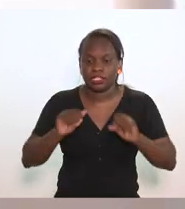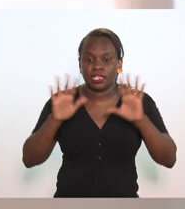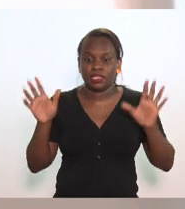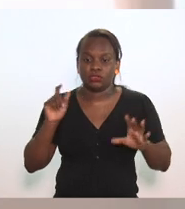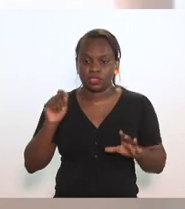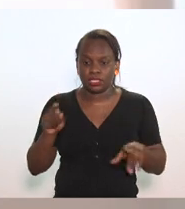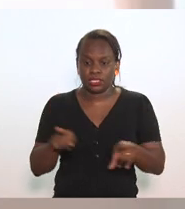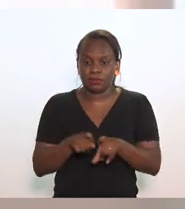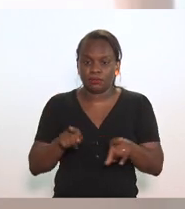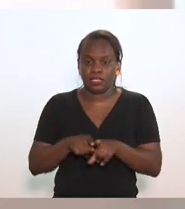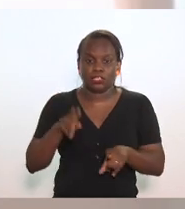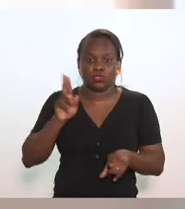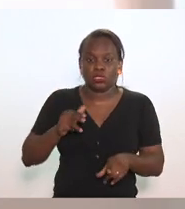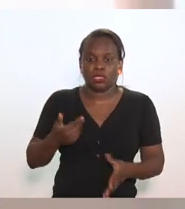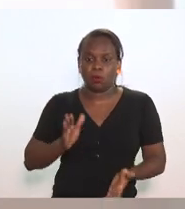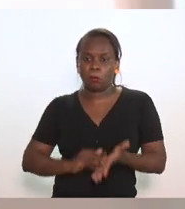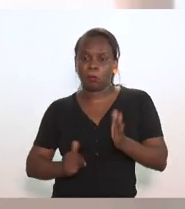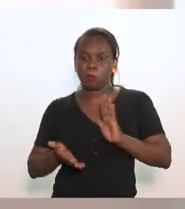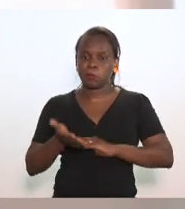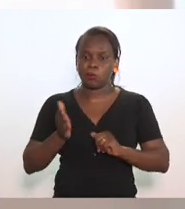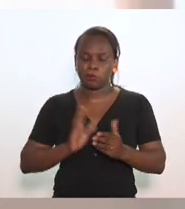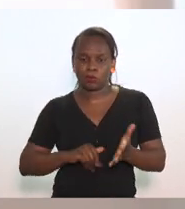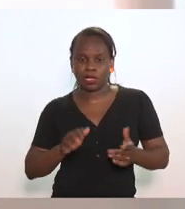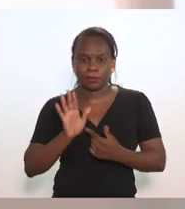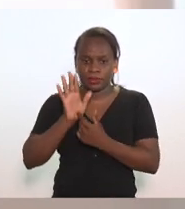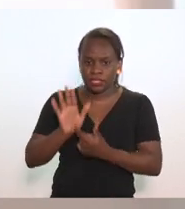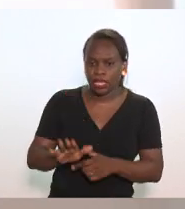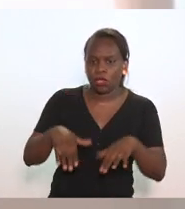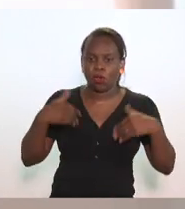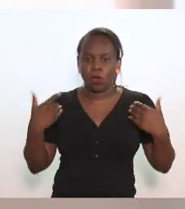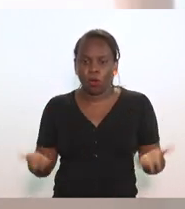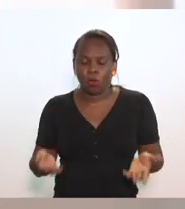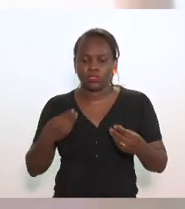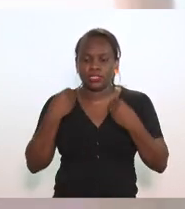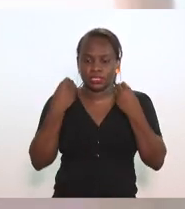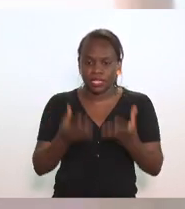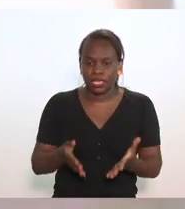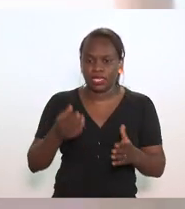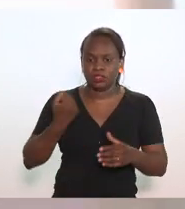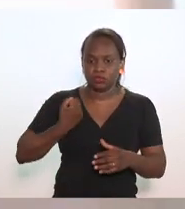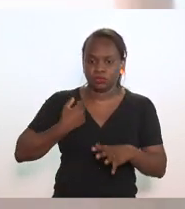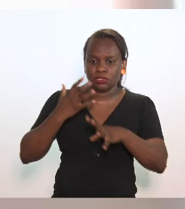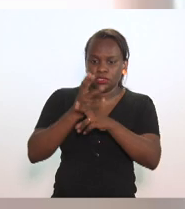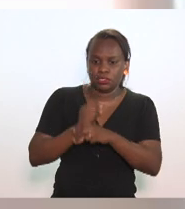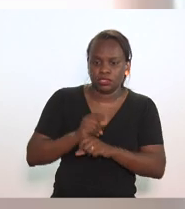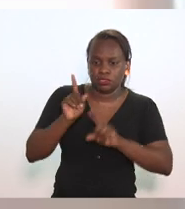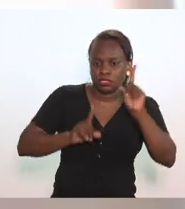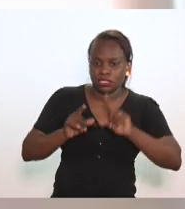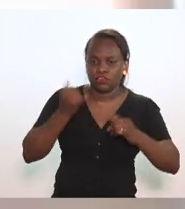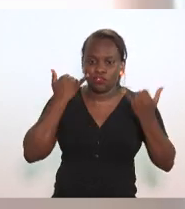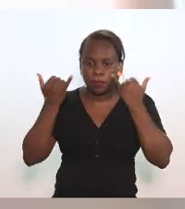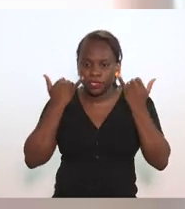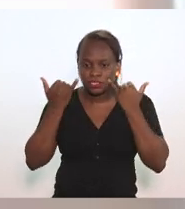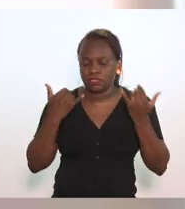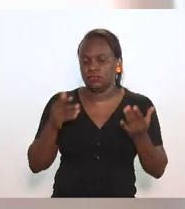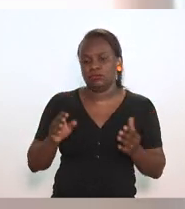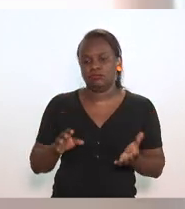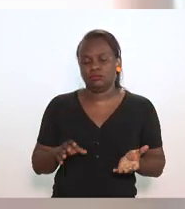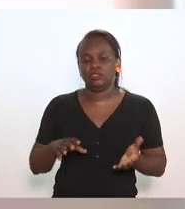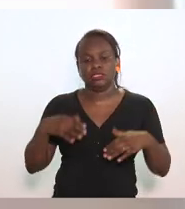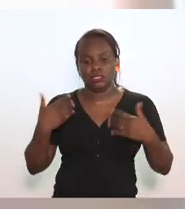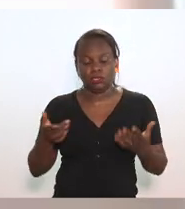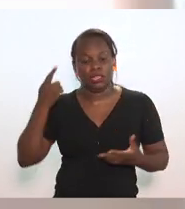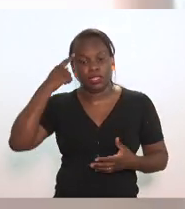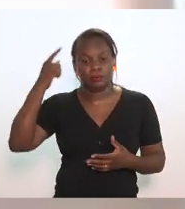que também nunca nos furtamos de apresentar ou de fornecer os dados e as informações. Vale lembrar